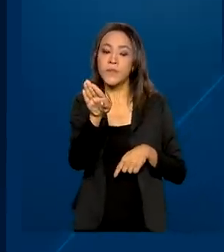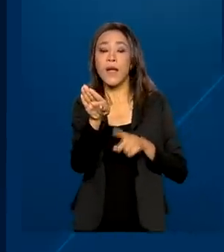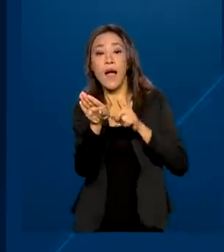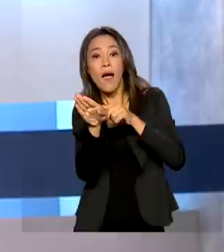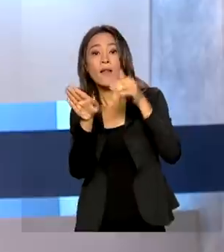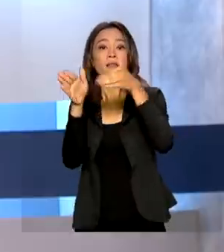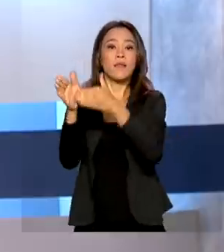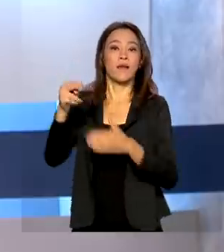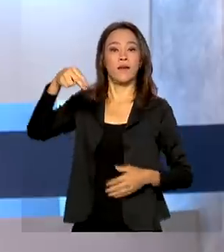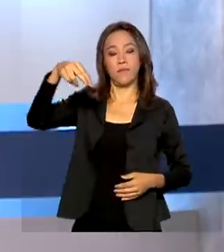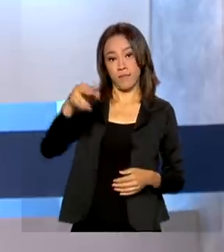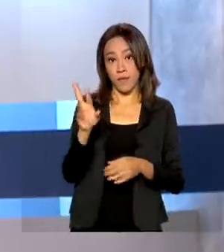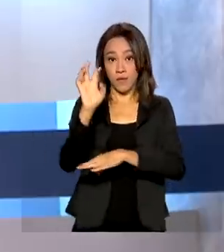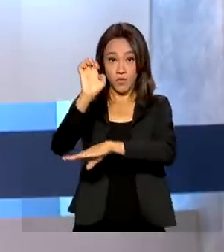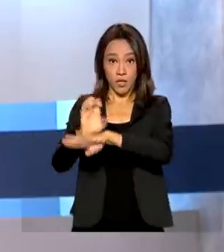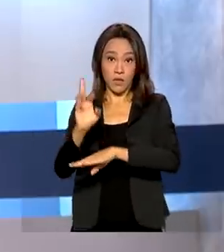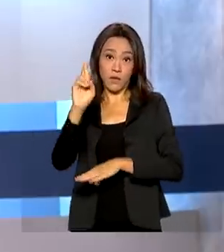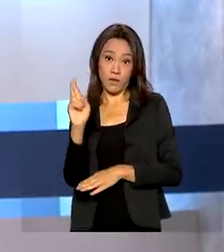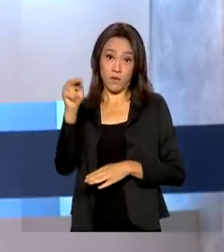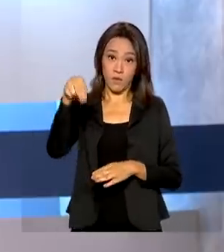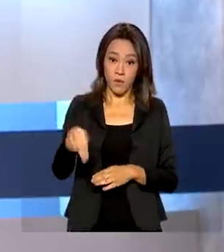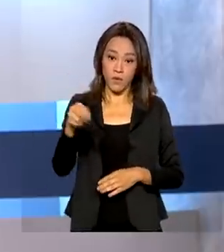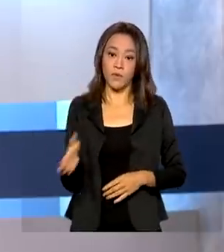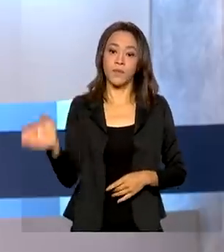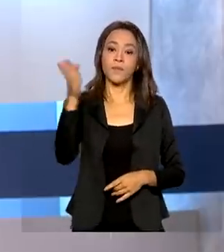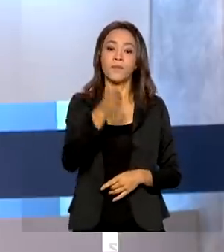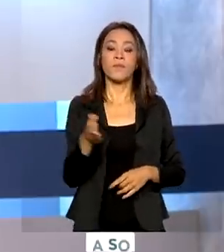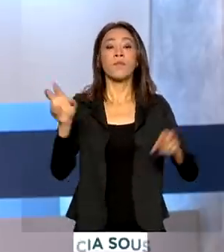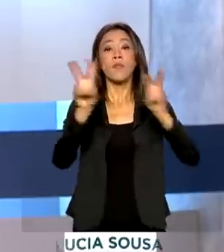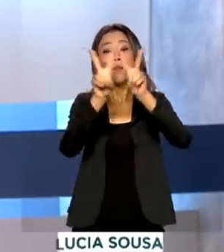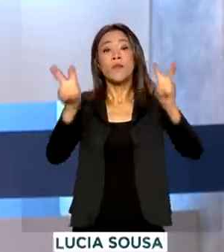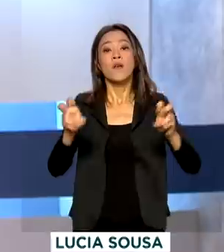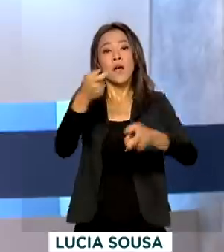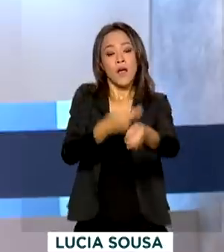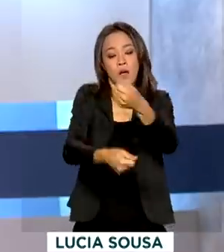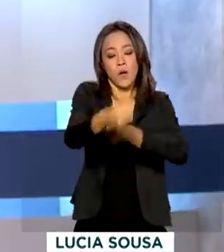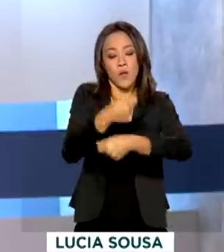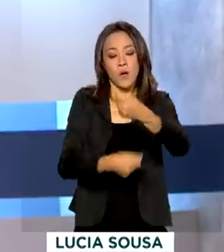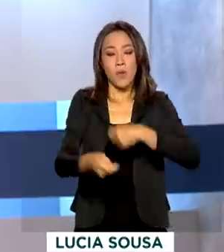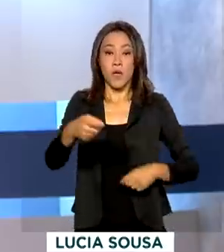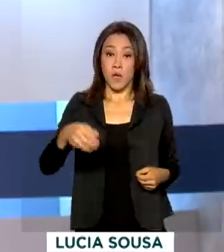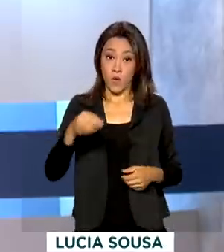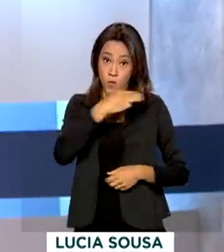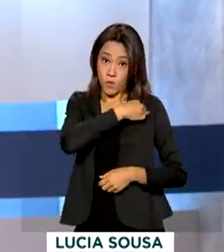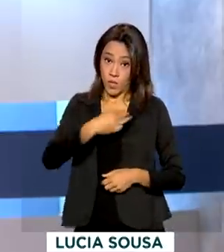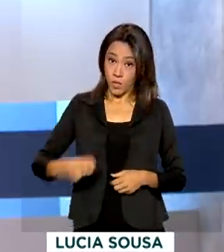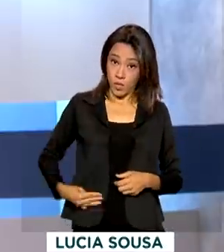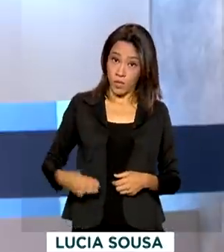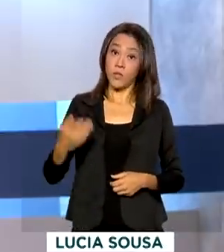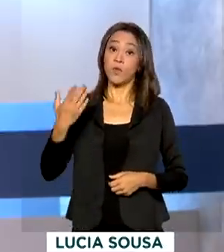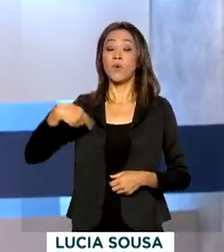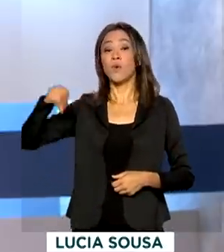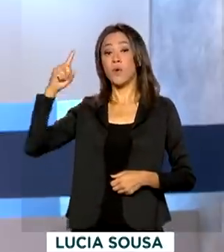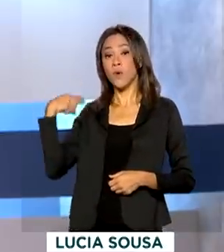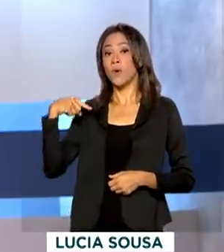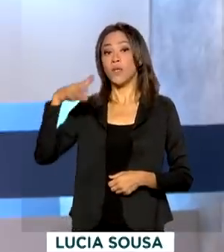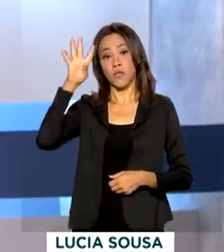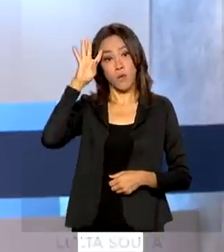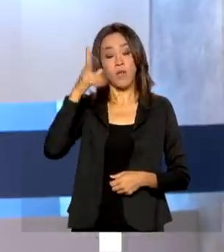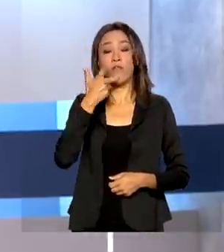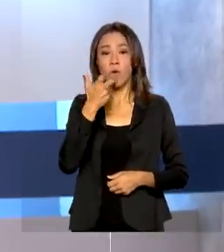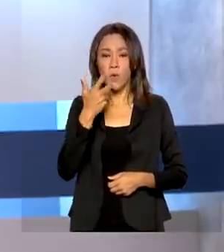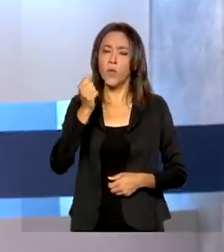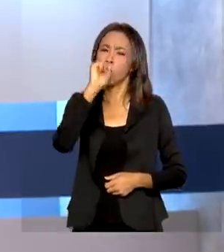Norte. Agora a gente fala de economia. O ministro Paulo Guedes afirmou nesta quarta-feira que o Brasil está se